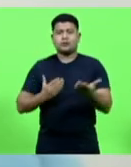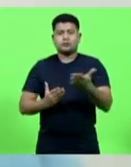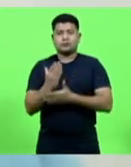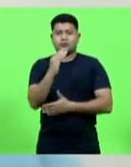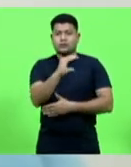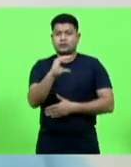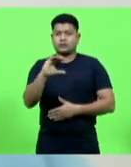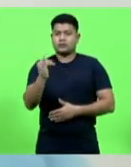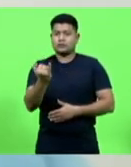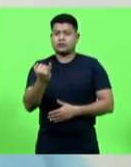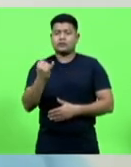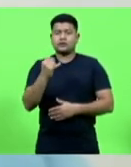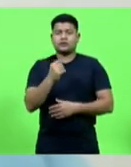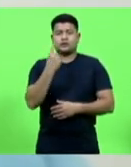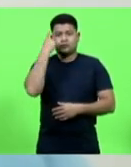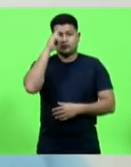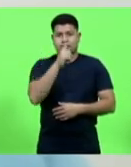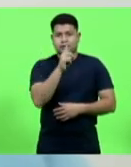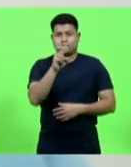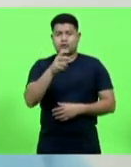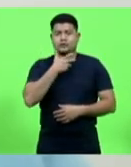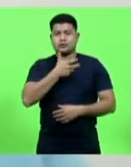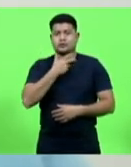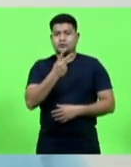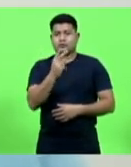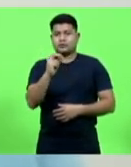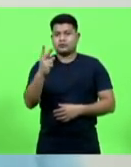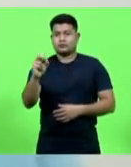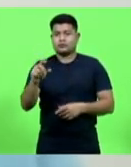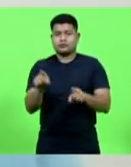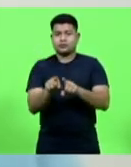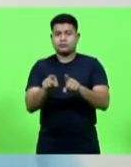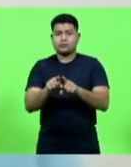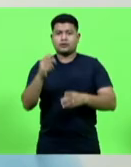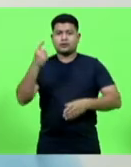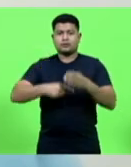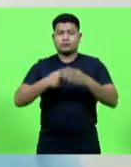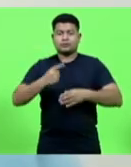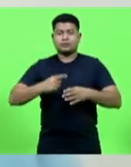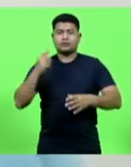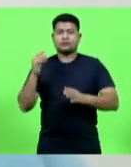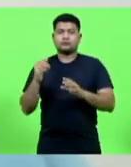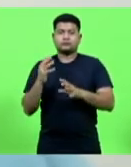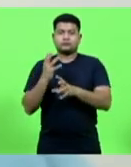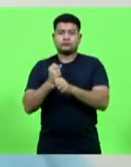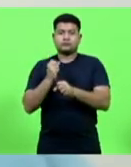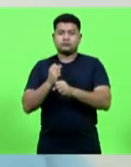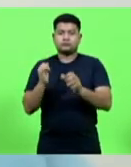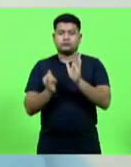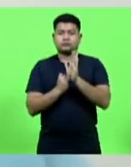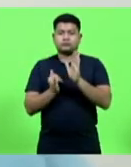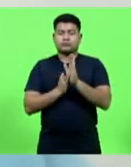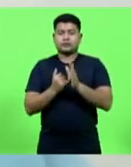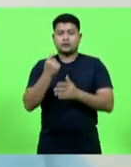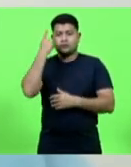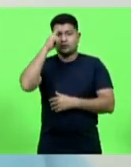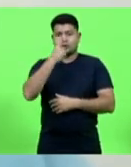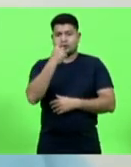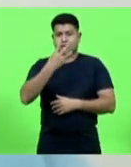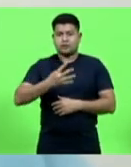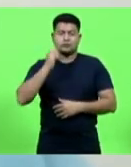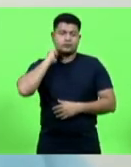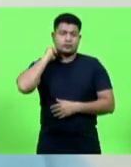2020 e também na Comissão de Finanças e Tributação em 14 de abril. Ele